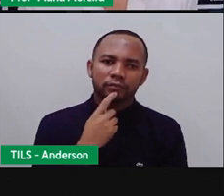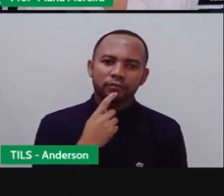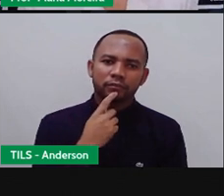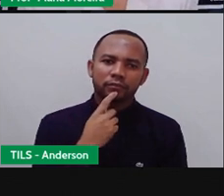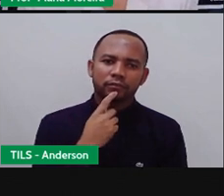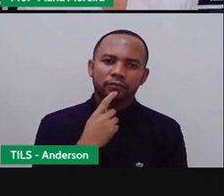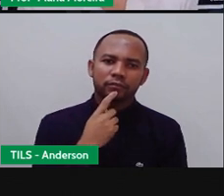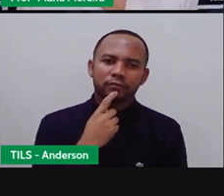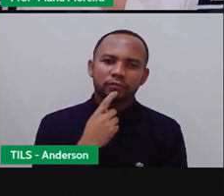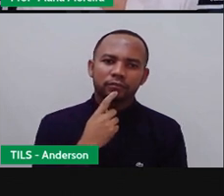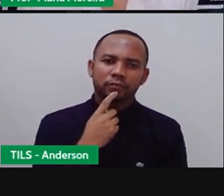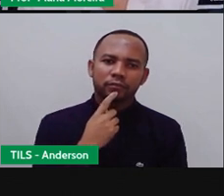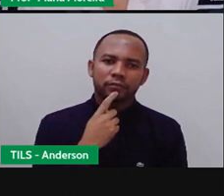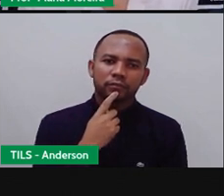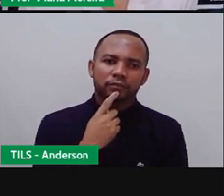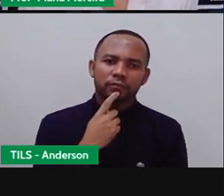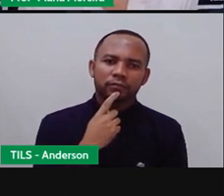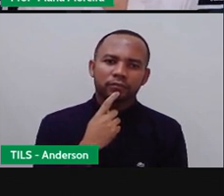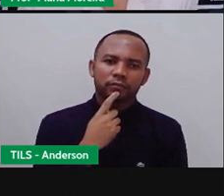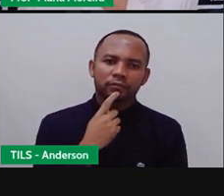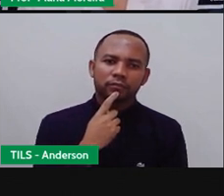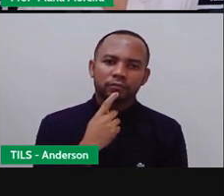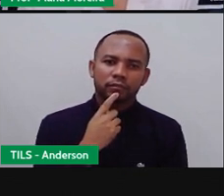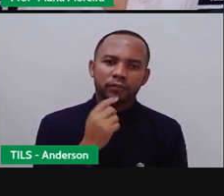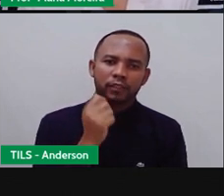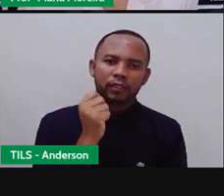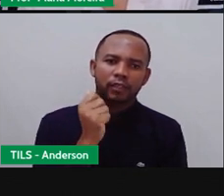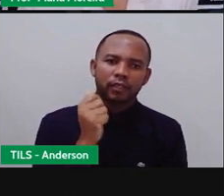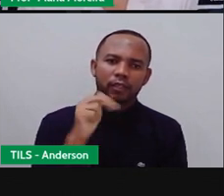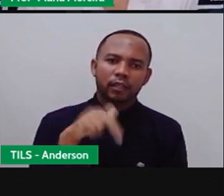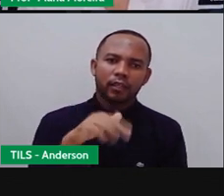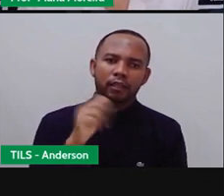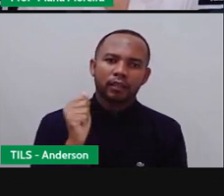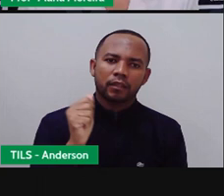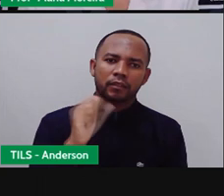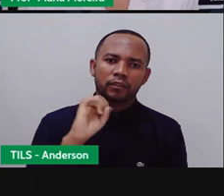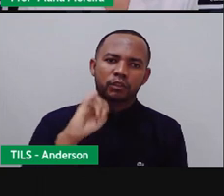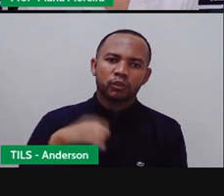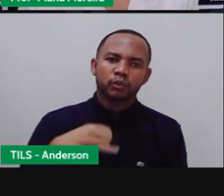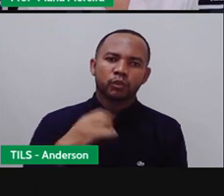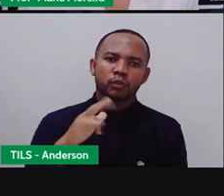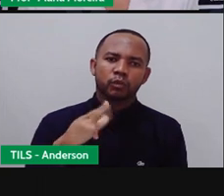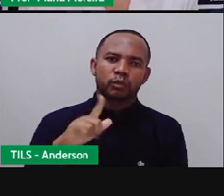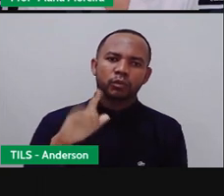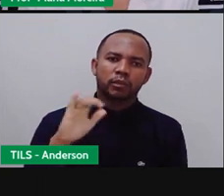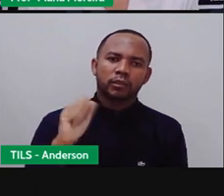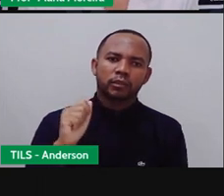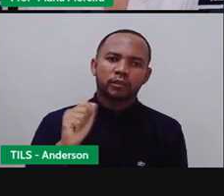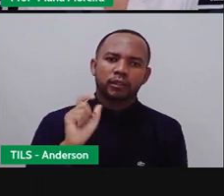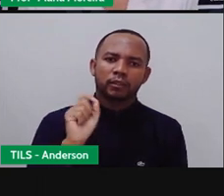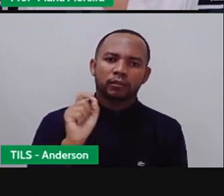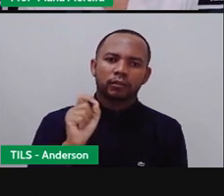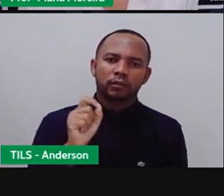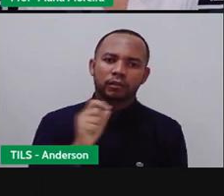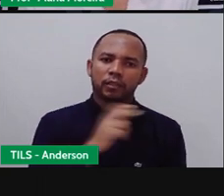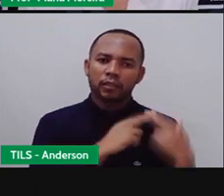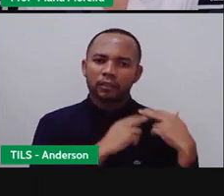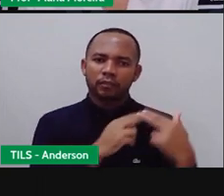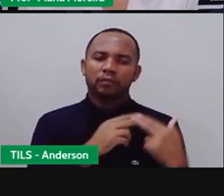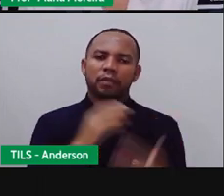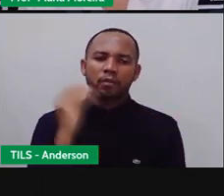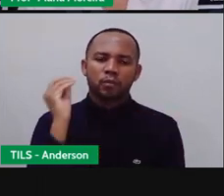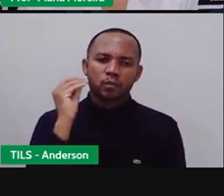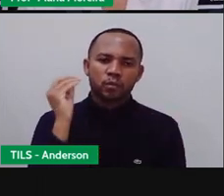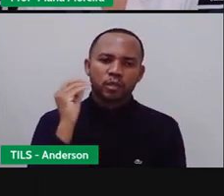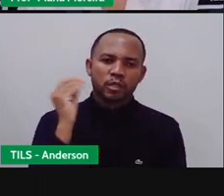Zinaide, né? Que certamente é responsável por Ana Júlia Oliveira, da Escola Municipal Parque Brasil. Um beijo para